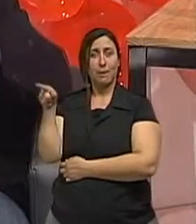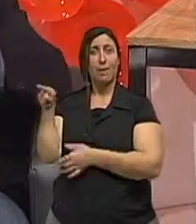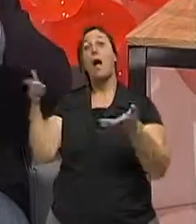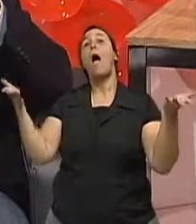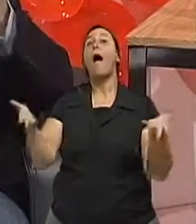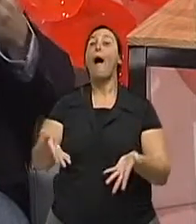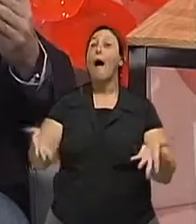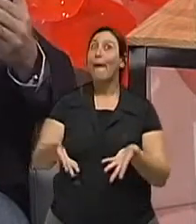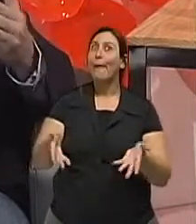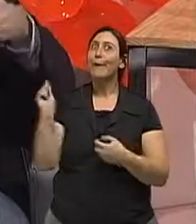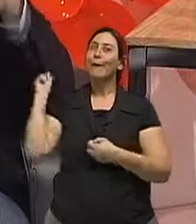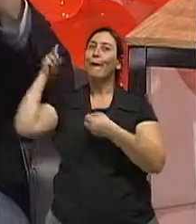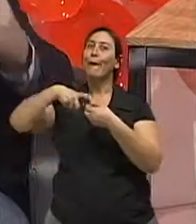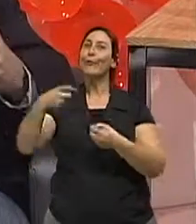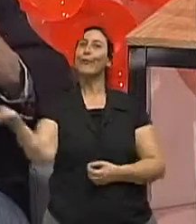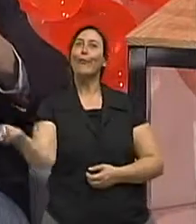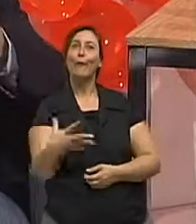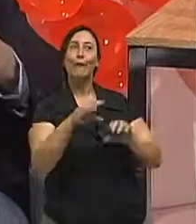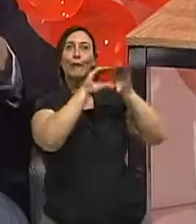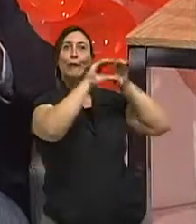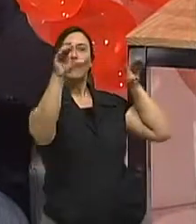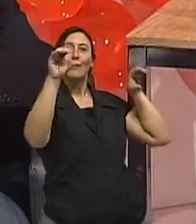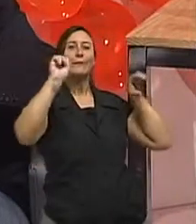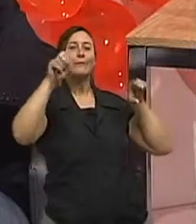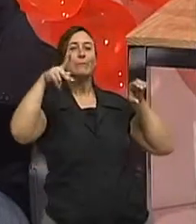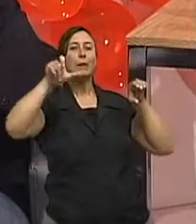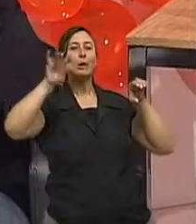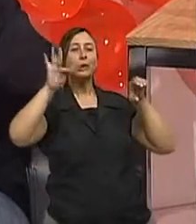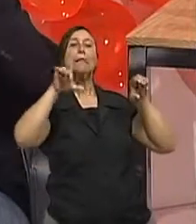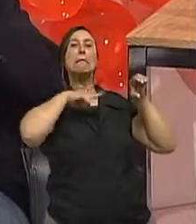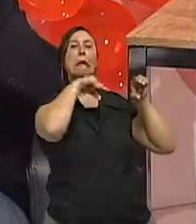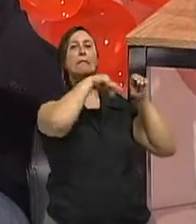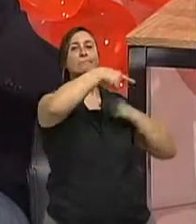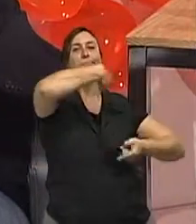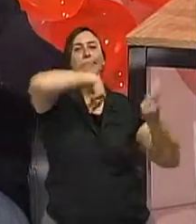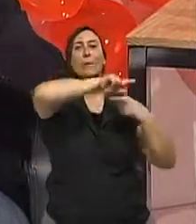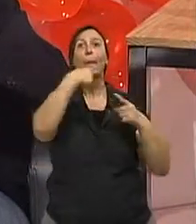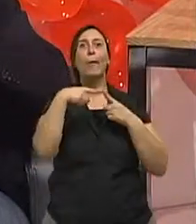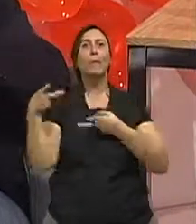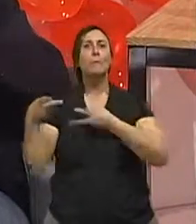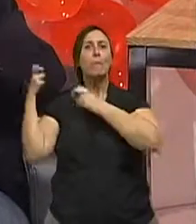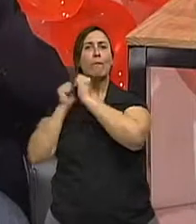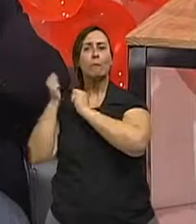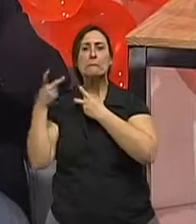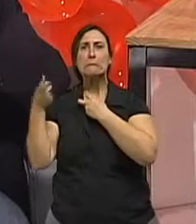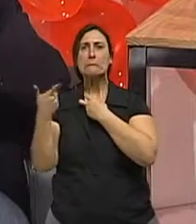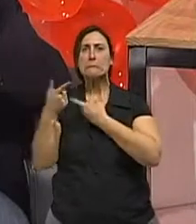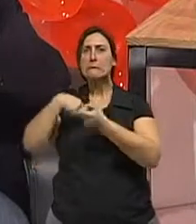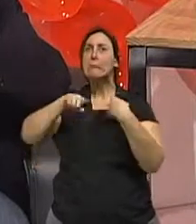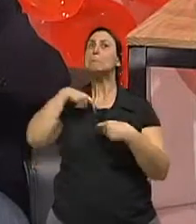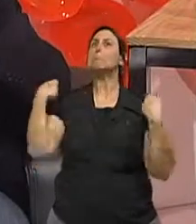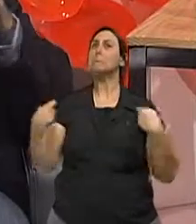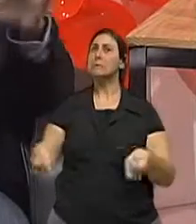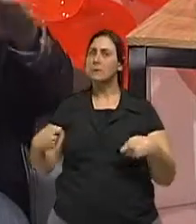em que... Voltando àquela tecnologia. Com aquela tecnologia de renovação de ar. Então, tem que cuidar muito o filtro do ar-condicionado.